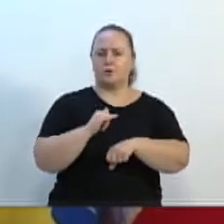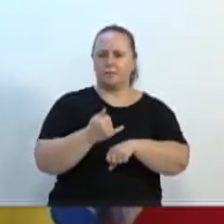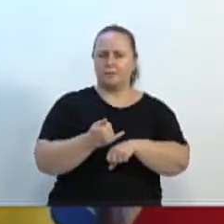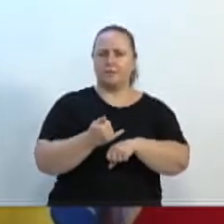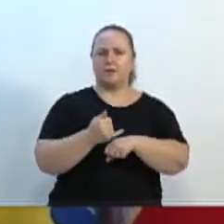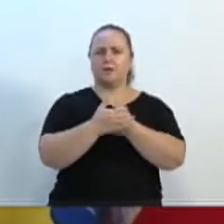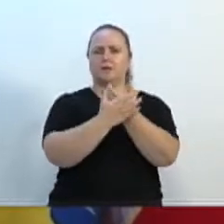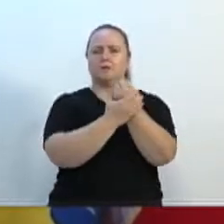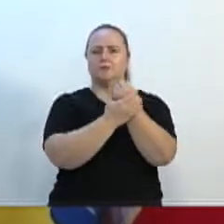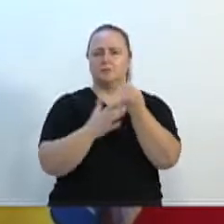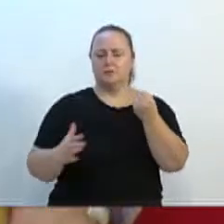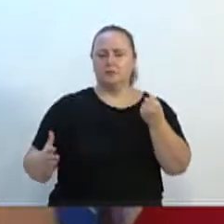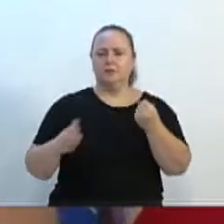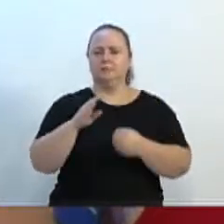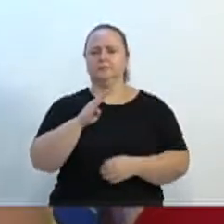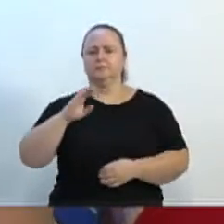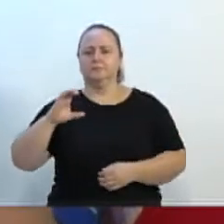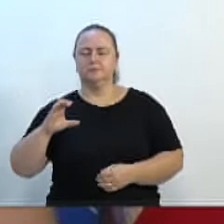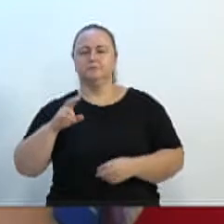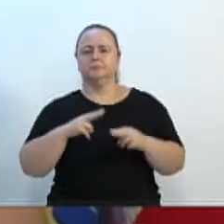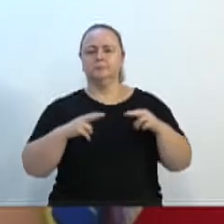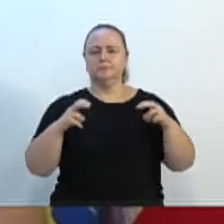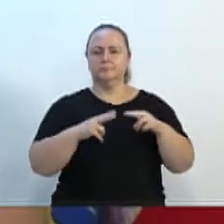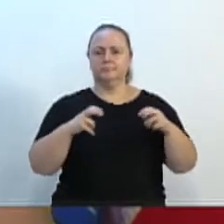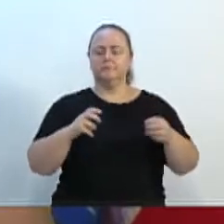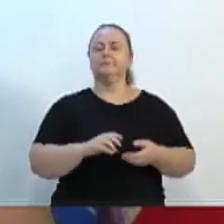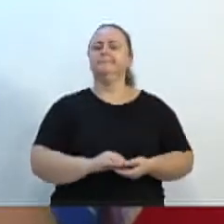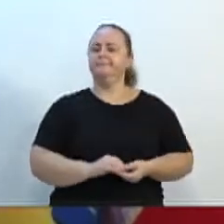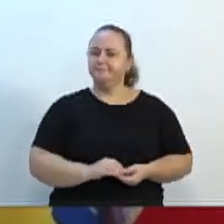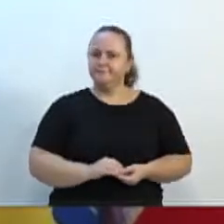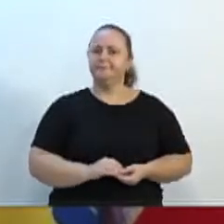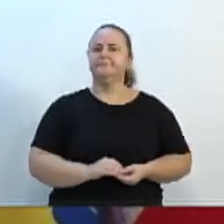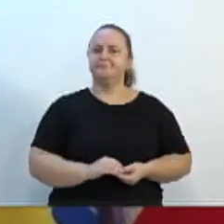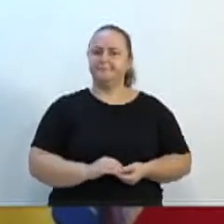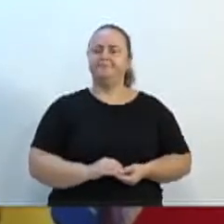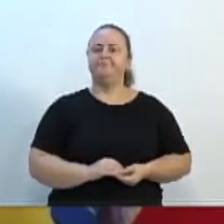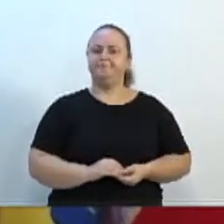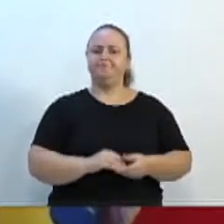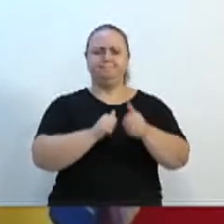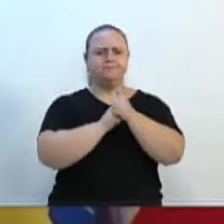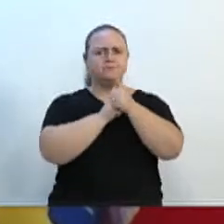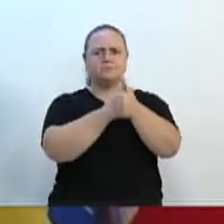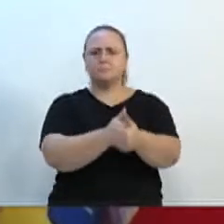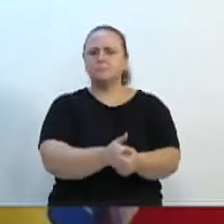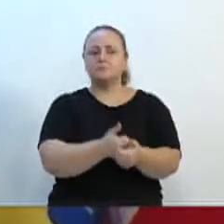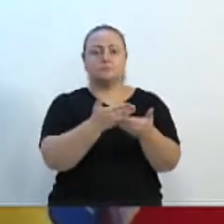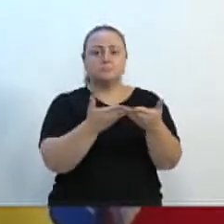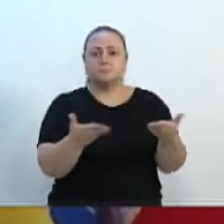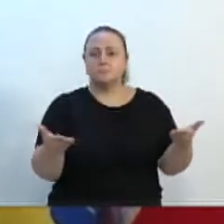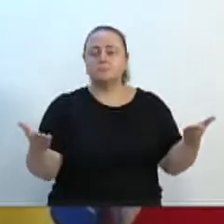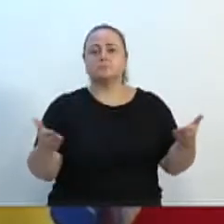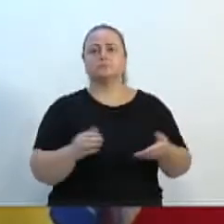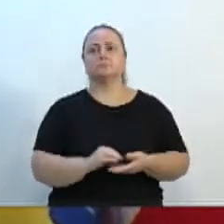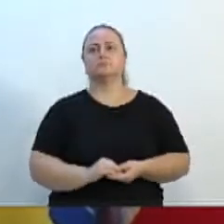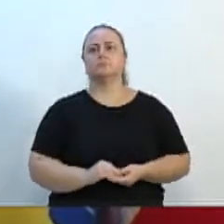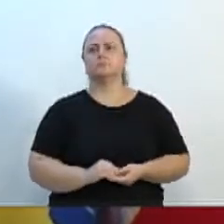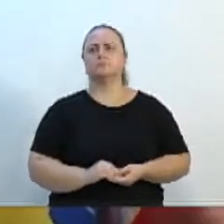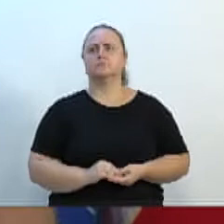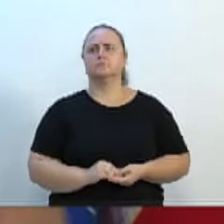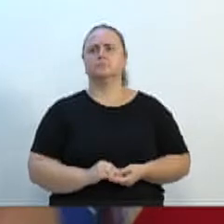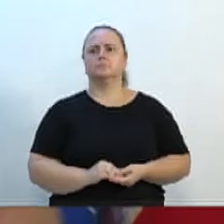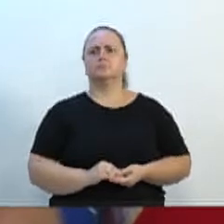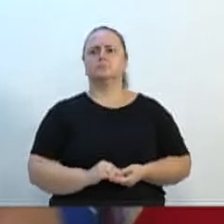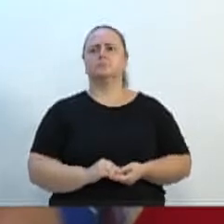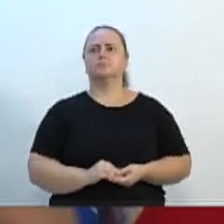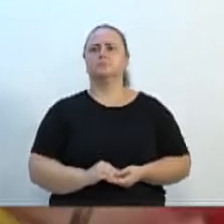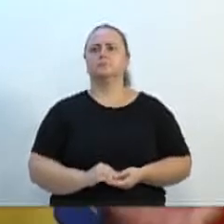José, Balneário Camboriú e Florianópolis. Olha só. Que sigam exemplos dessas cidades. Mas aqui não chegou nem para vir para a votação, Ito.